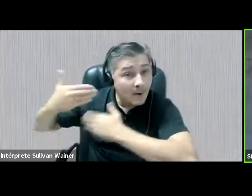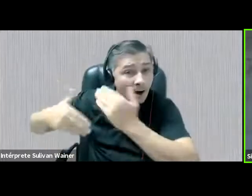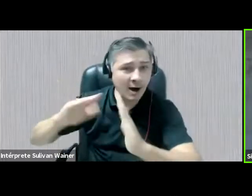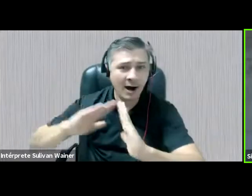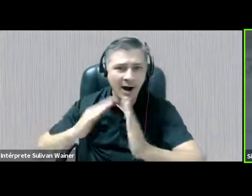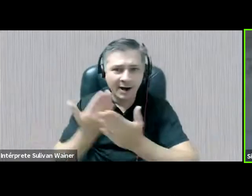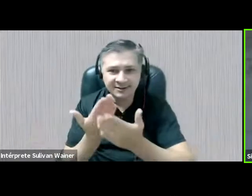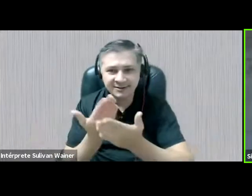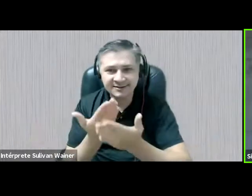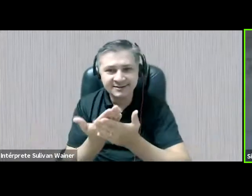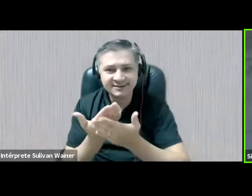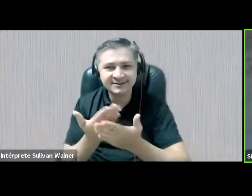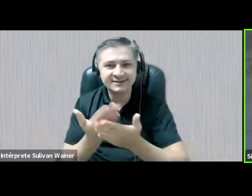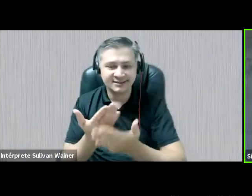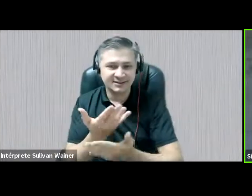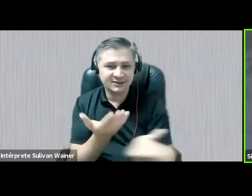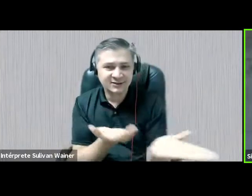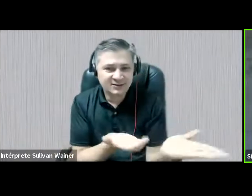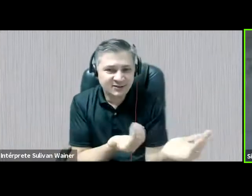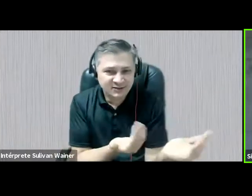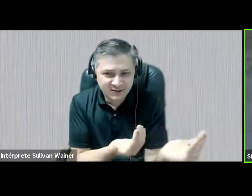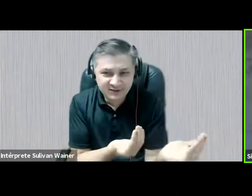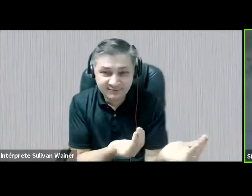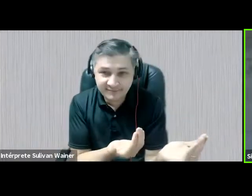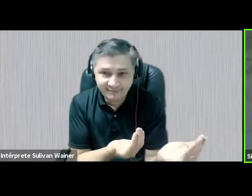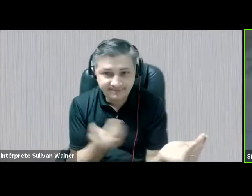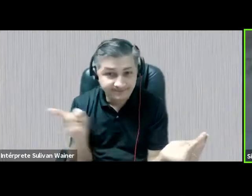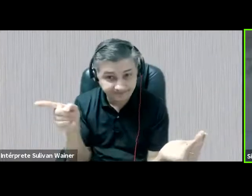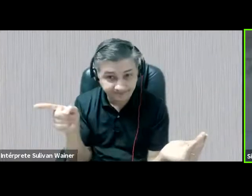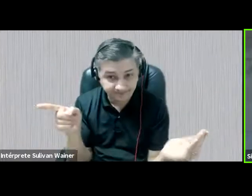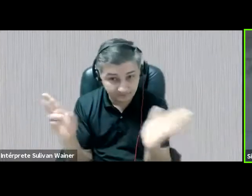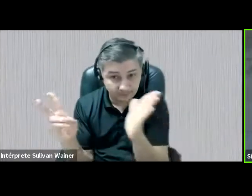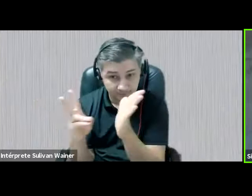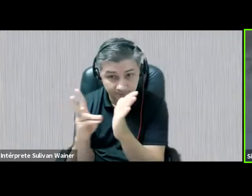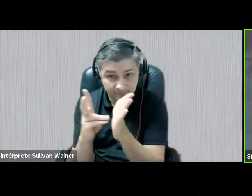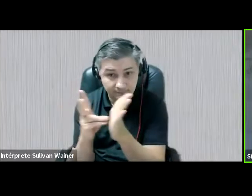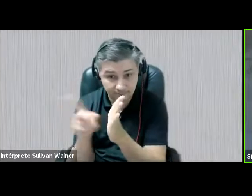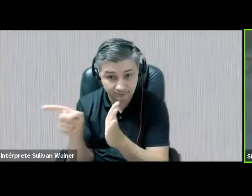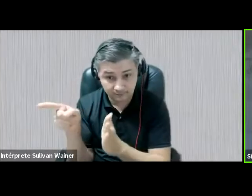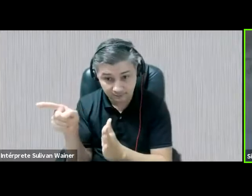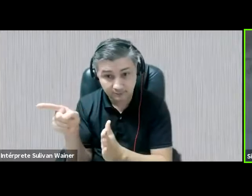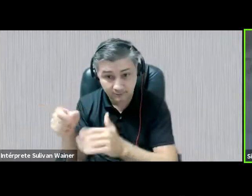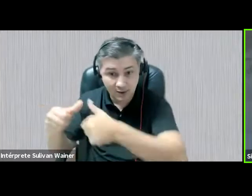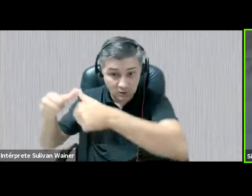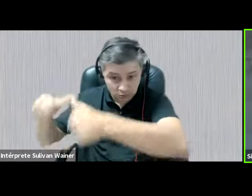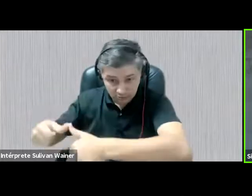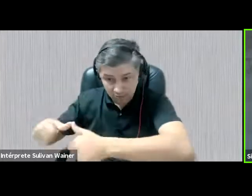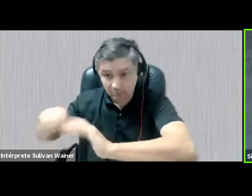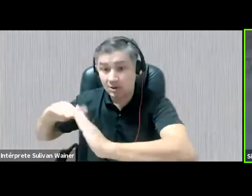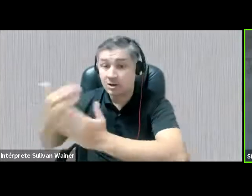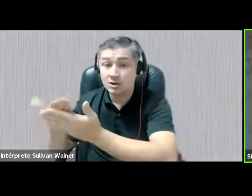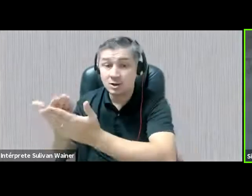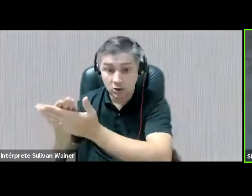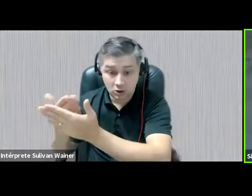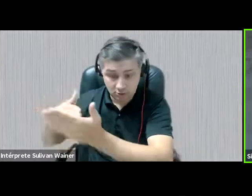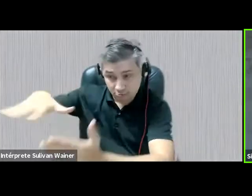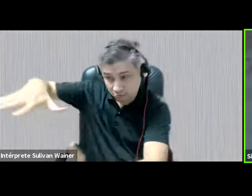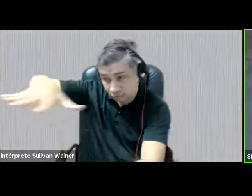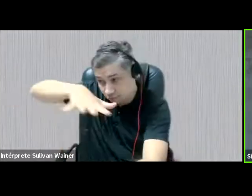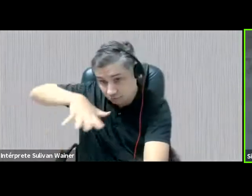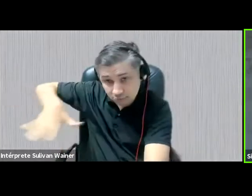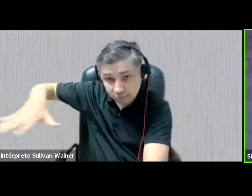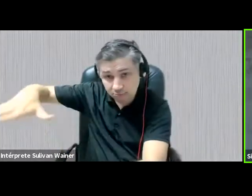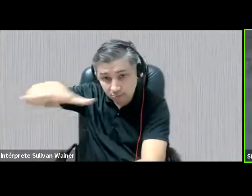então, dos adolescentes, né, indígenas, que estudam, né, que habitam ali